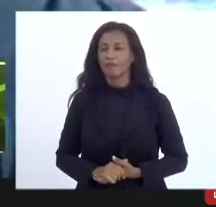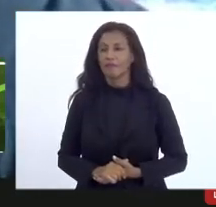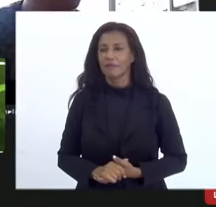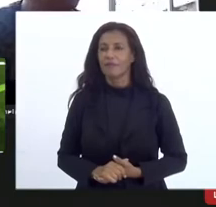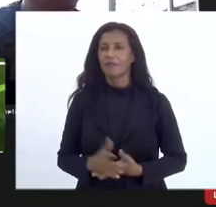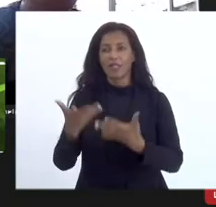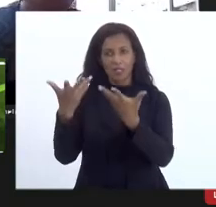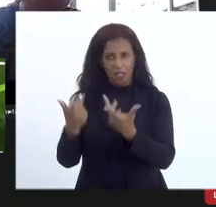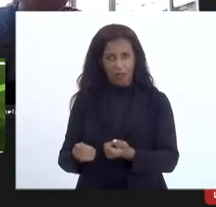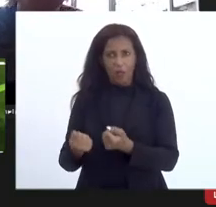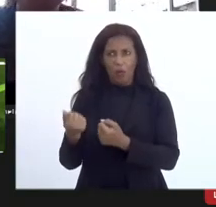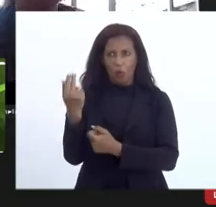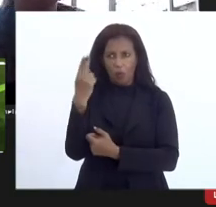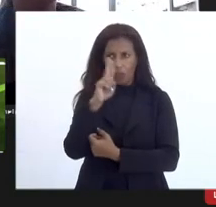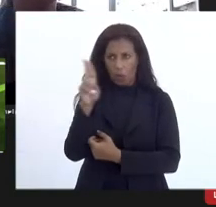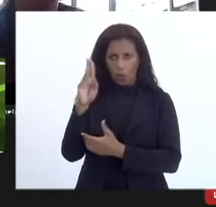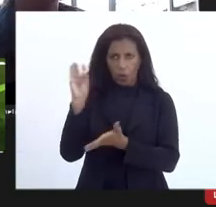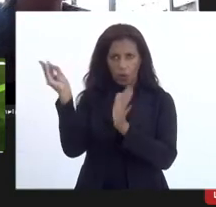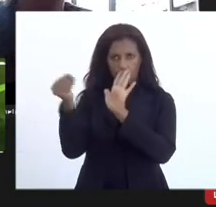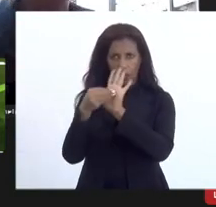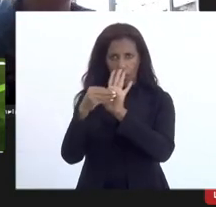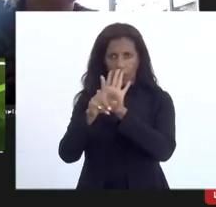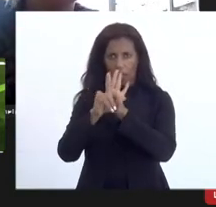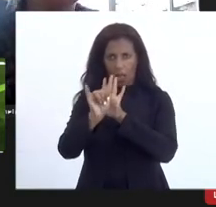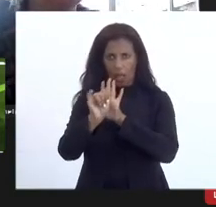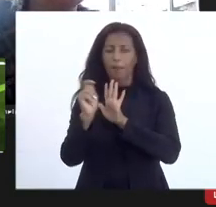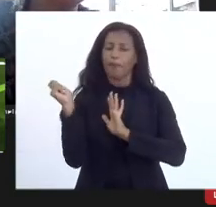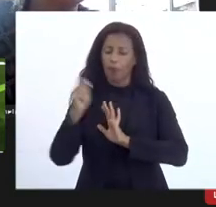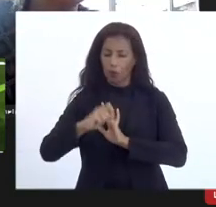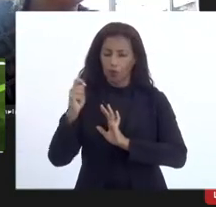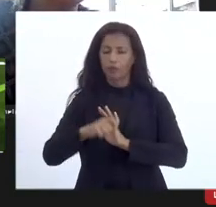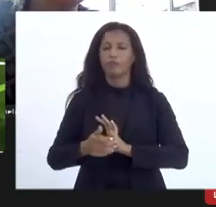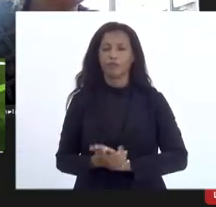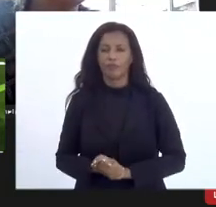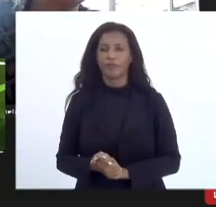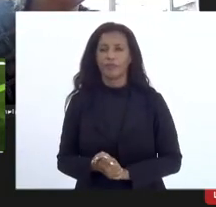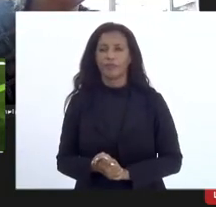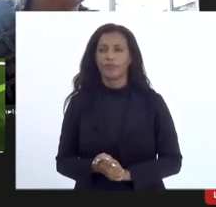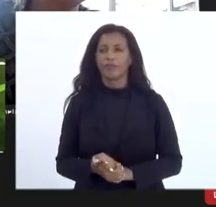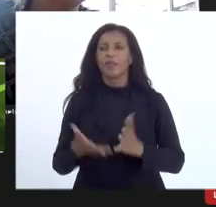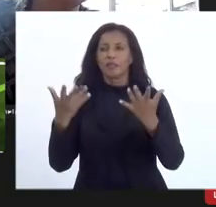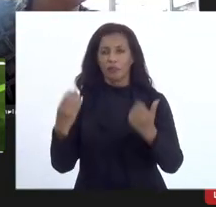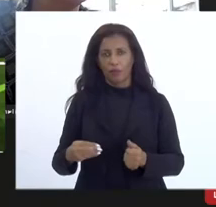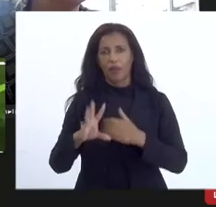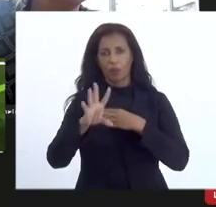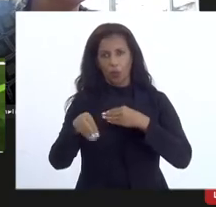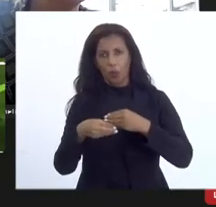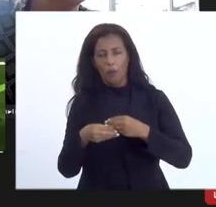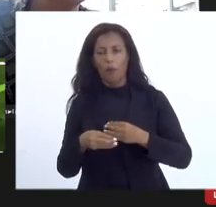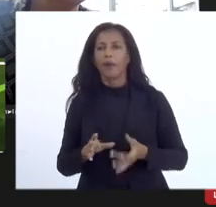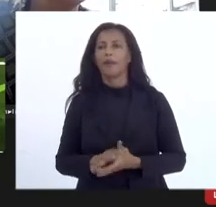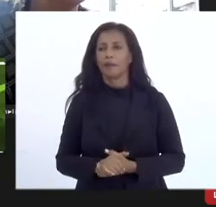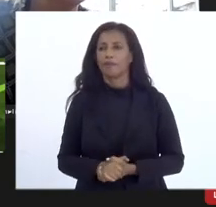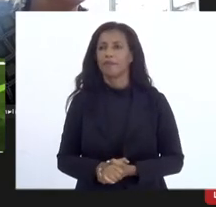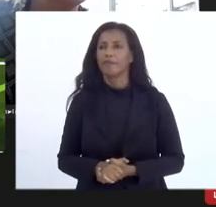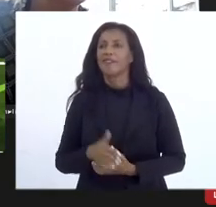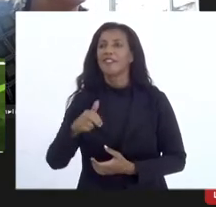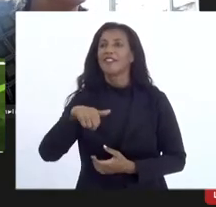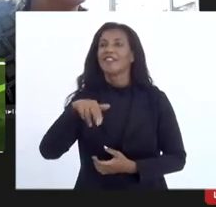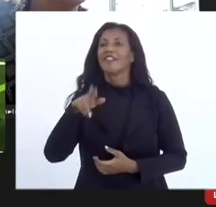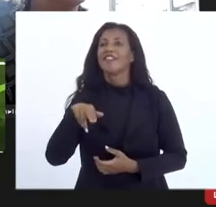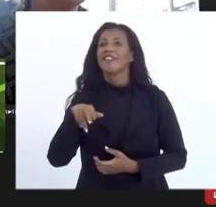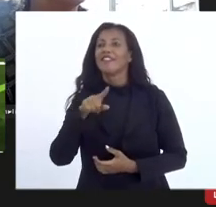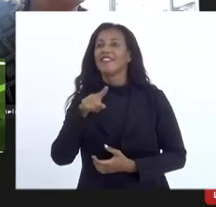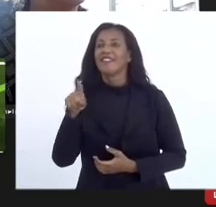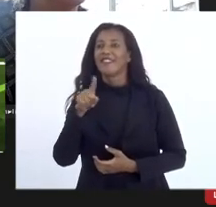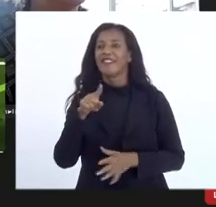vamos mencionar o Salic na lei deve essa sugestão ótimo vamos incorporar quem está de acordo fique como